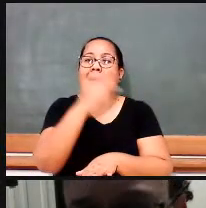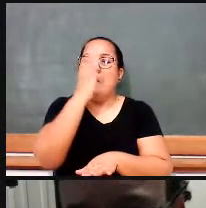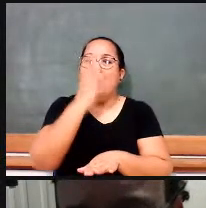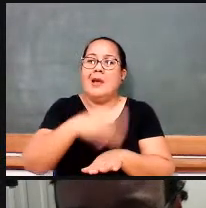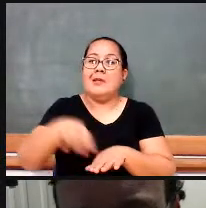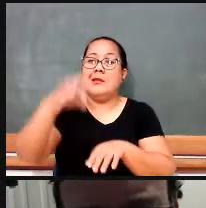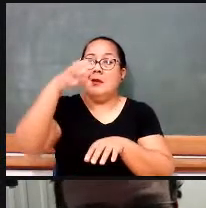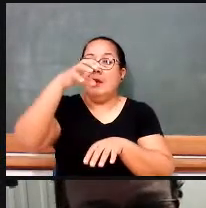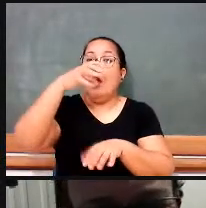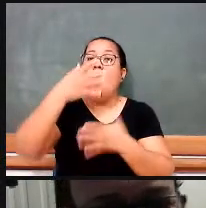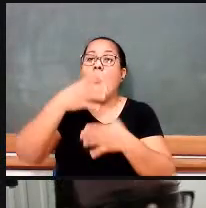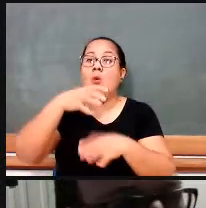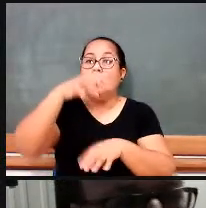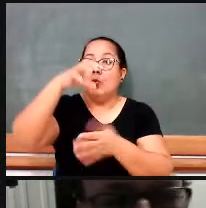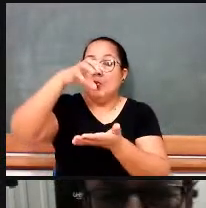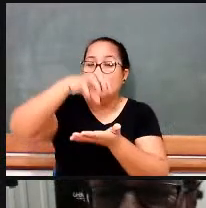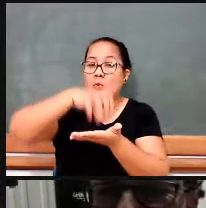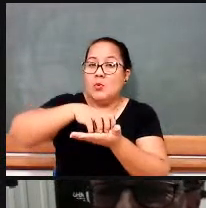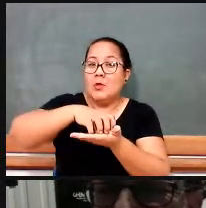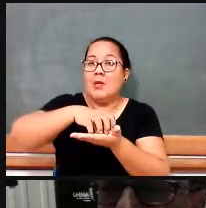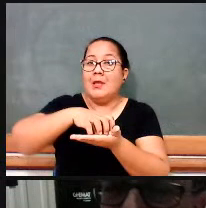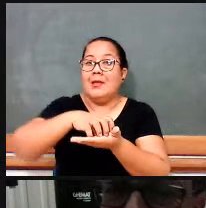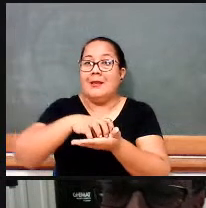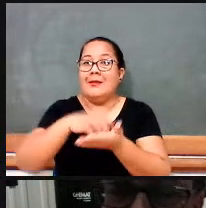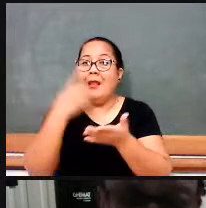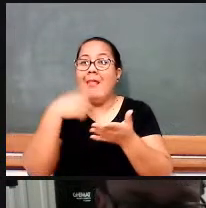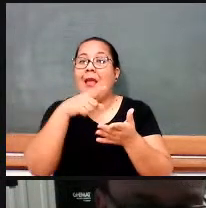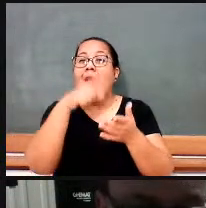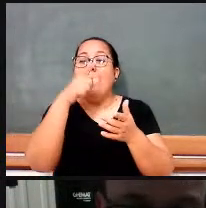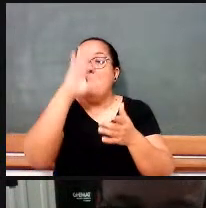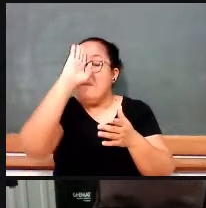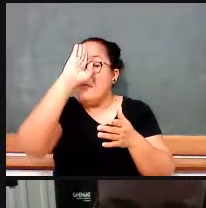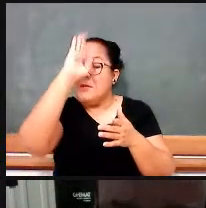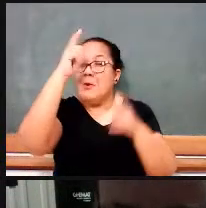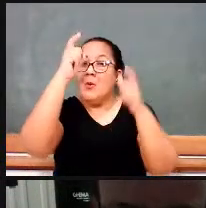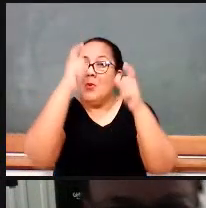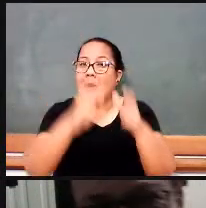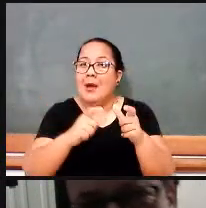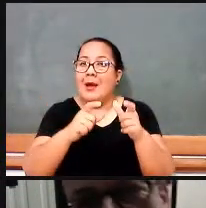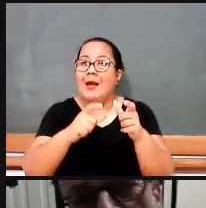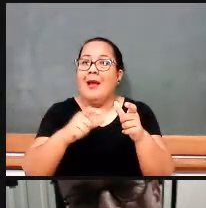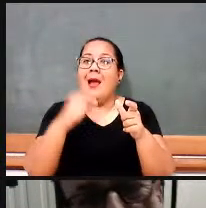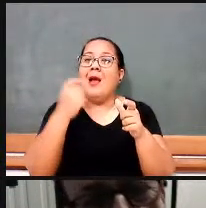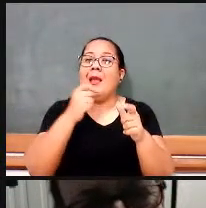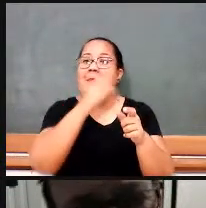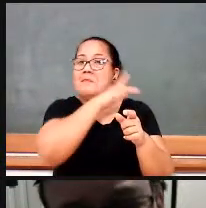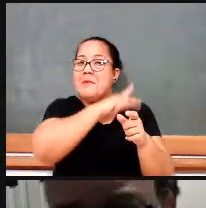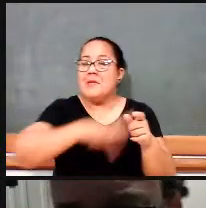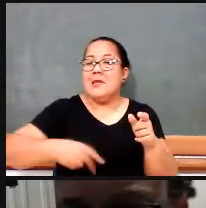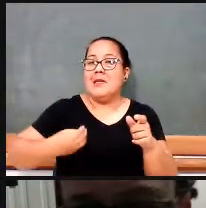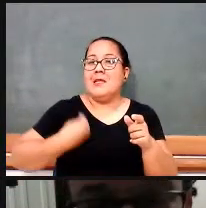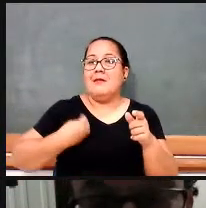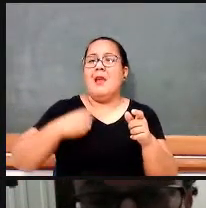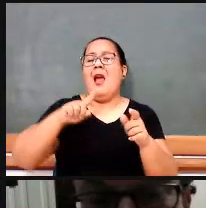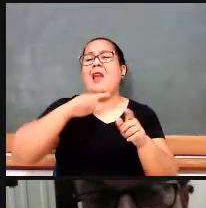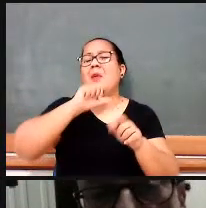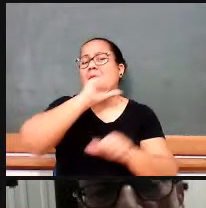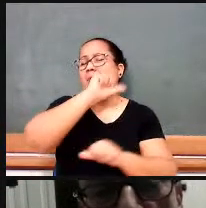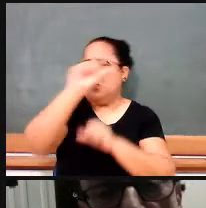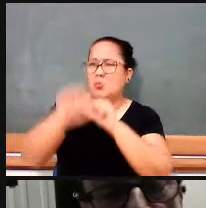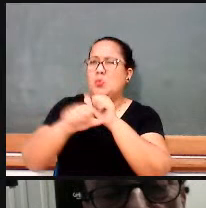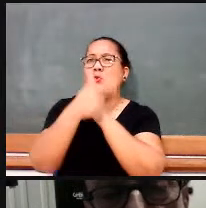Palácio do Catete, a sede do governo, sede da capital do Brasil, que depois vai mudar só no começo dos anos 60,